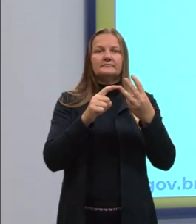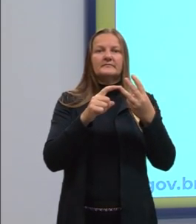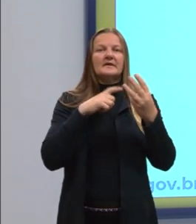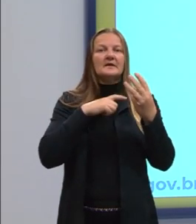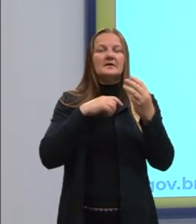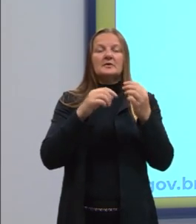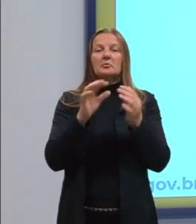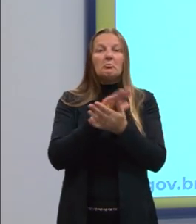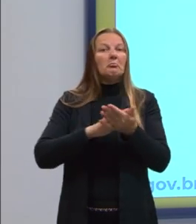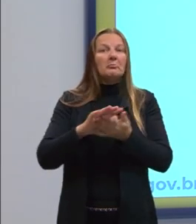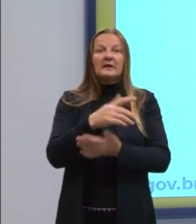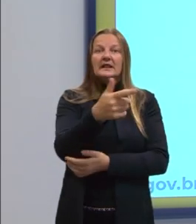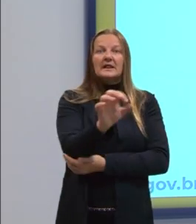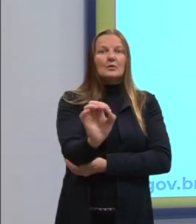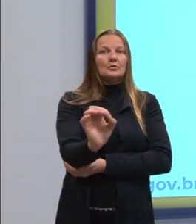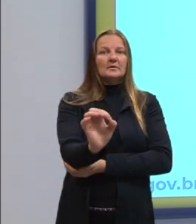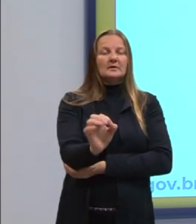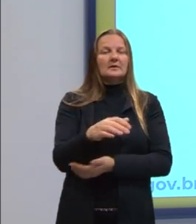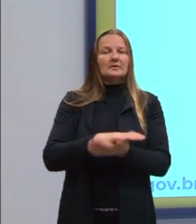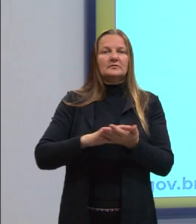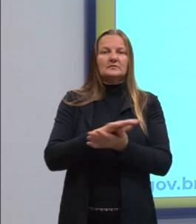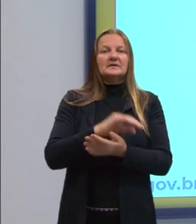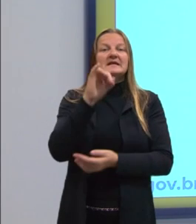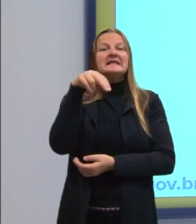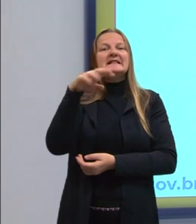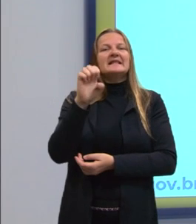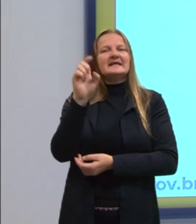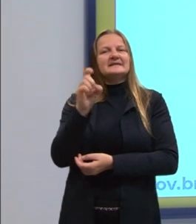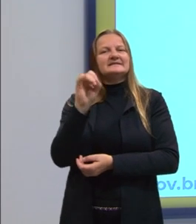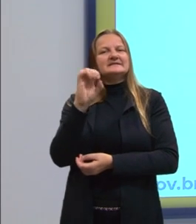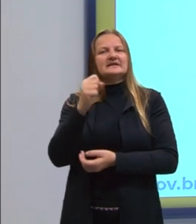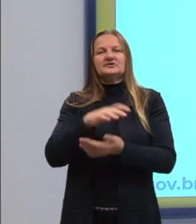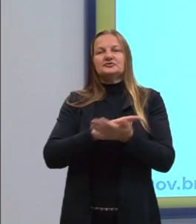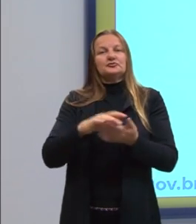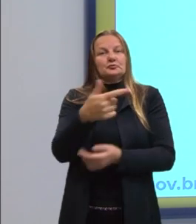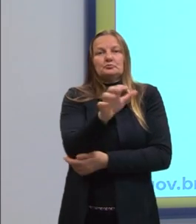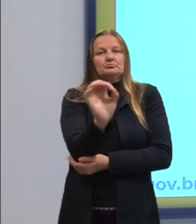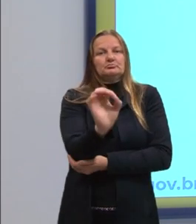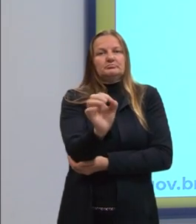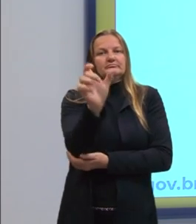inexistente, por questões óbvias, é aquele que não existe.